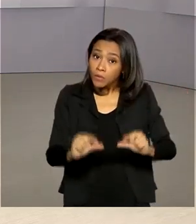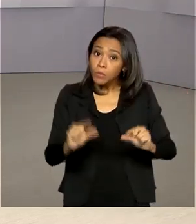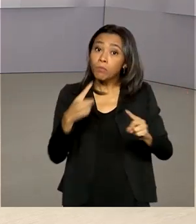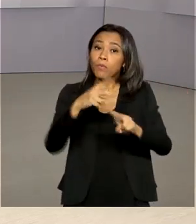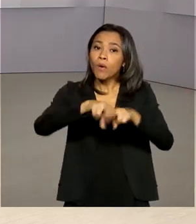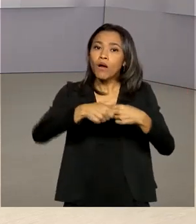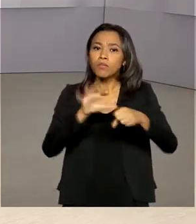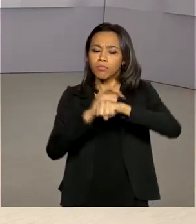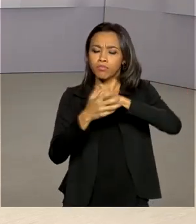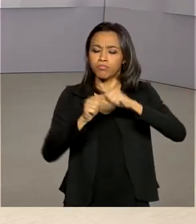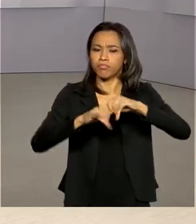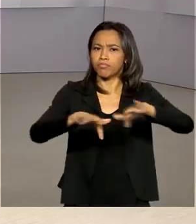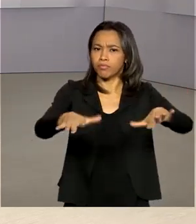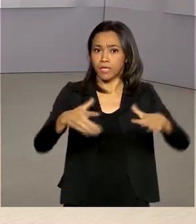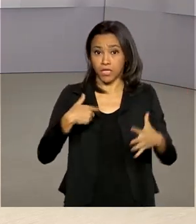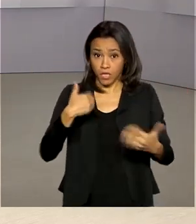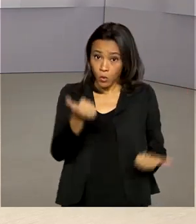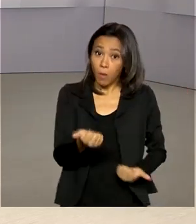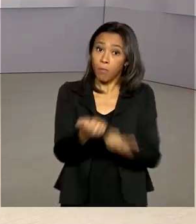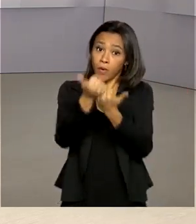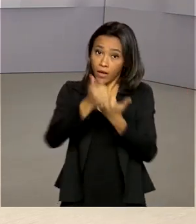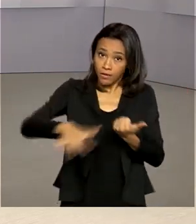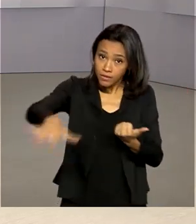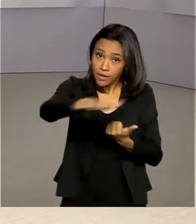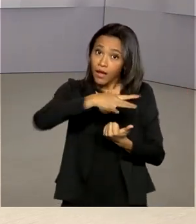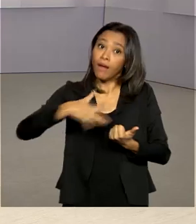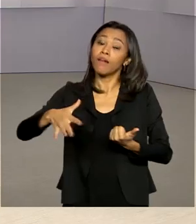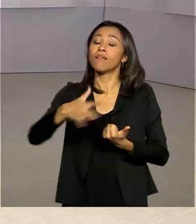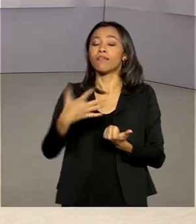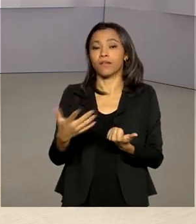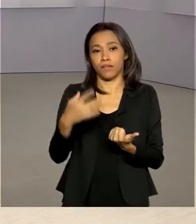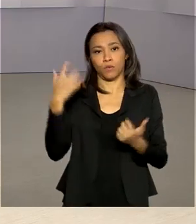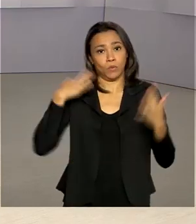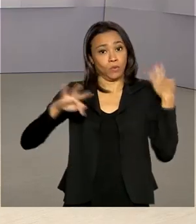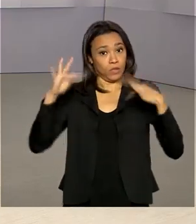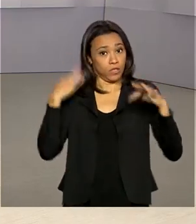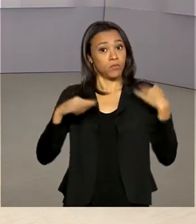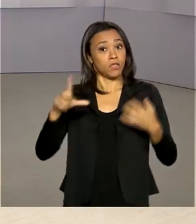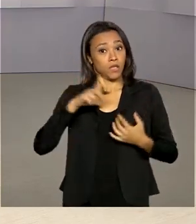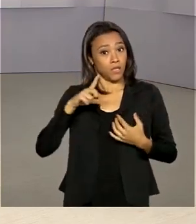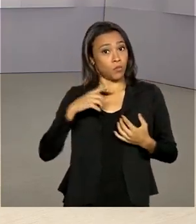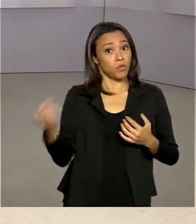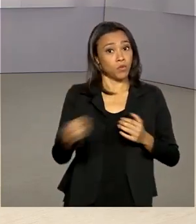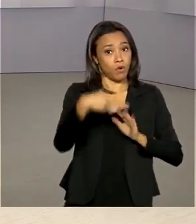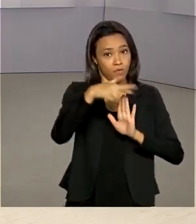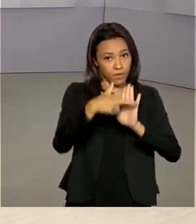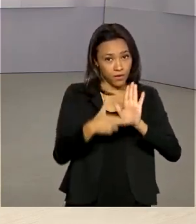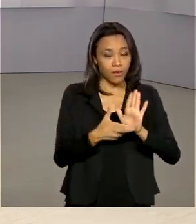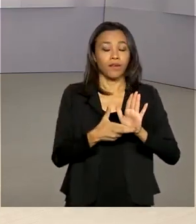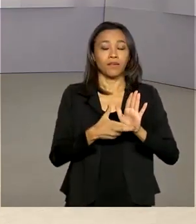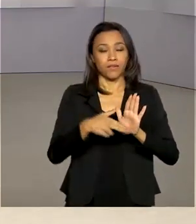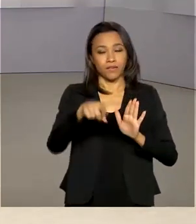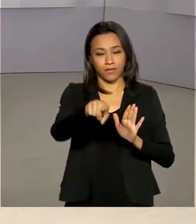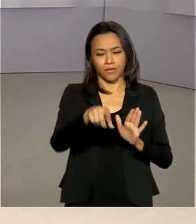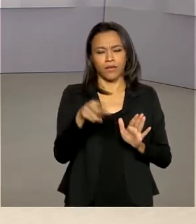turismo a passar pela crise, já estão valendo novas regras para as relações de consumo. Do Rio de Janeiro, o repórter Igor Santos